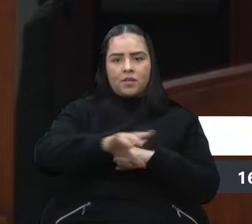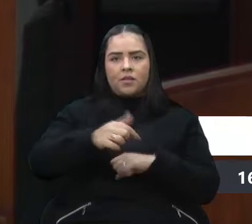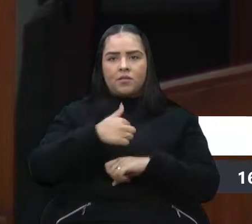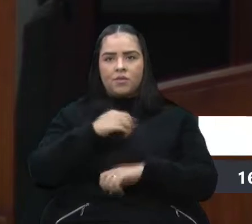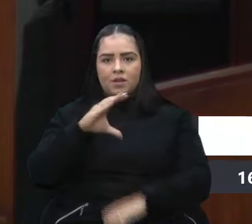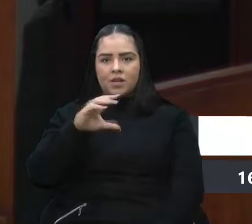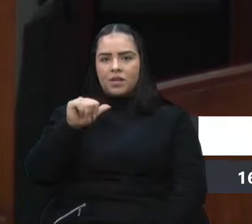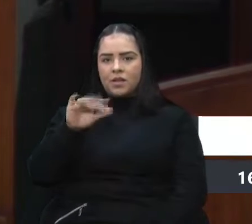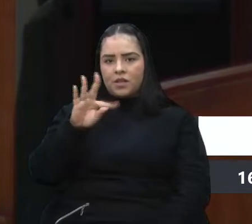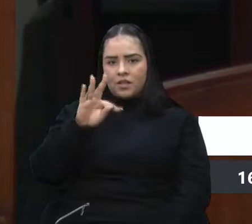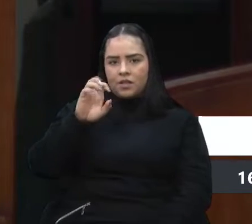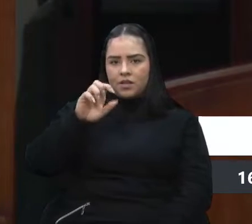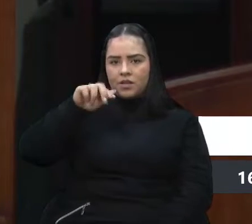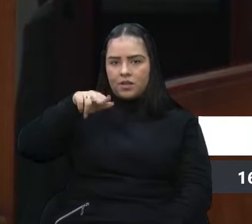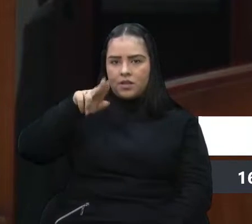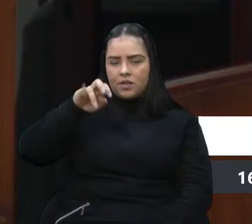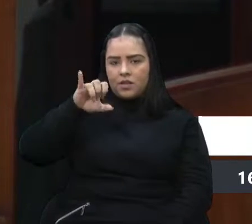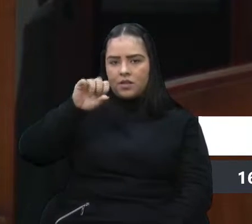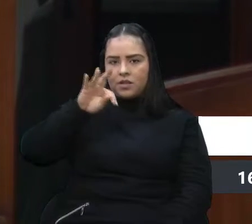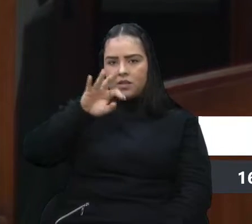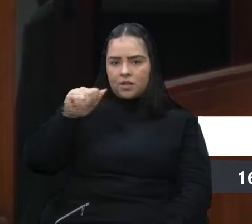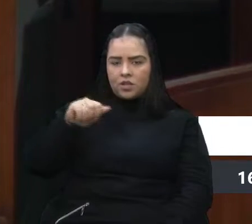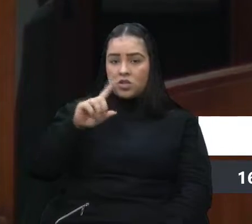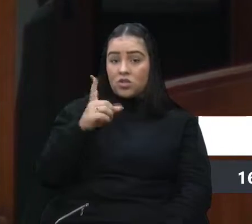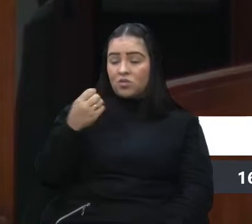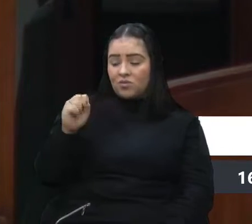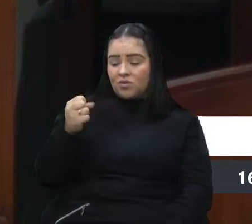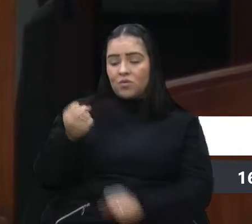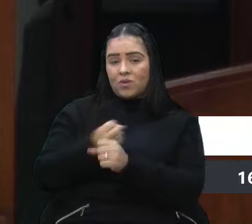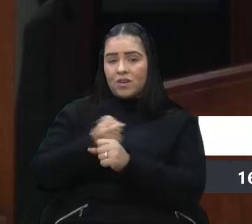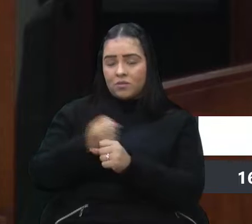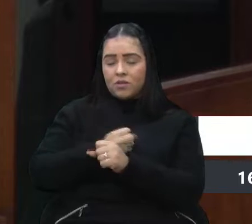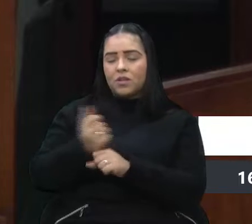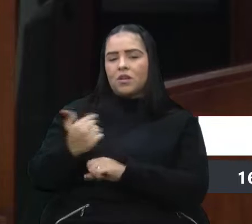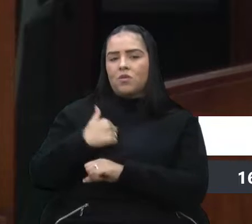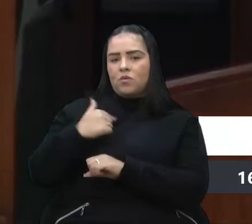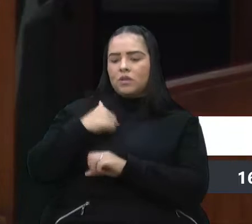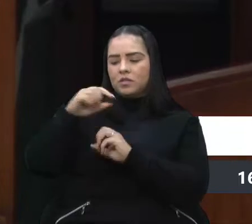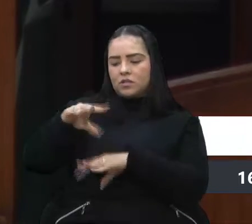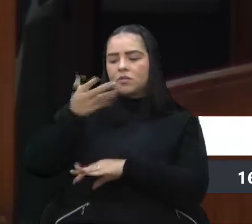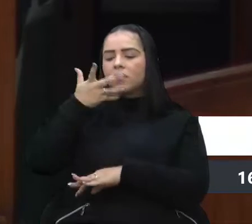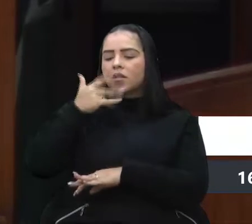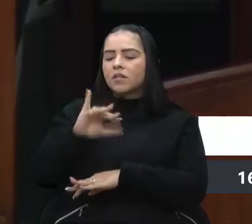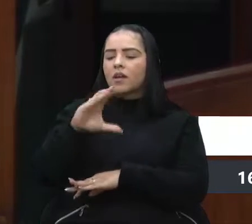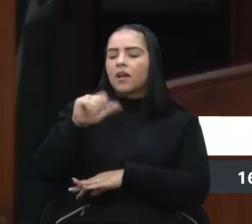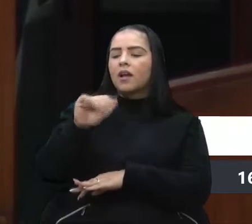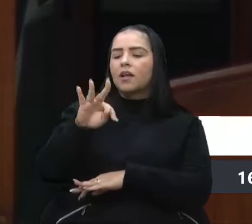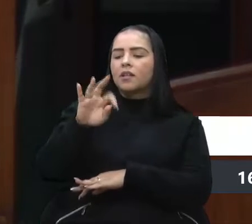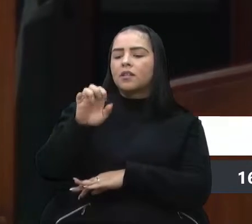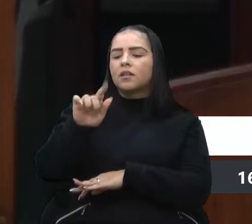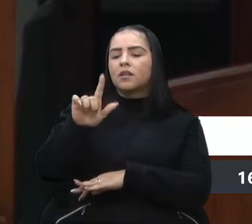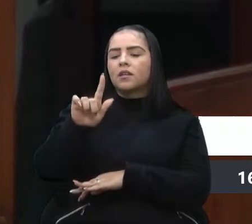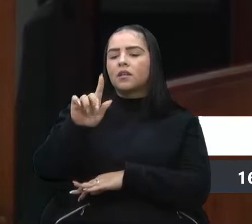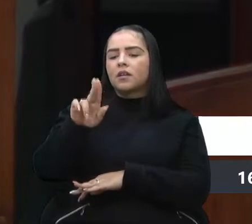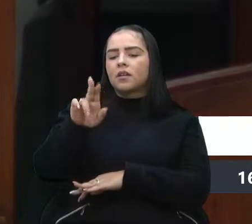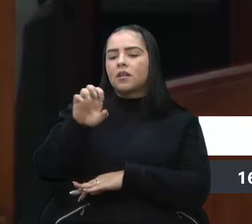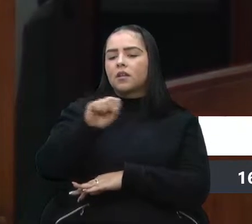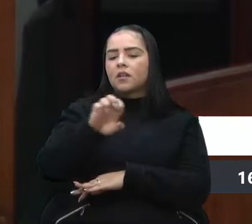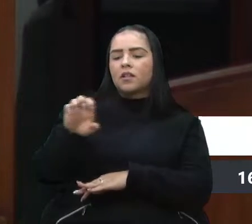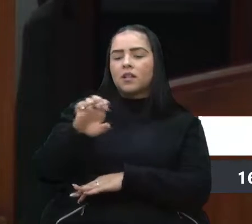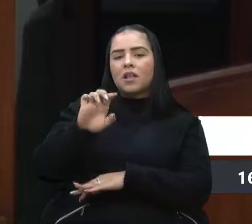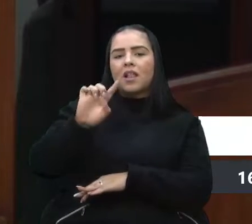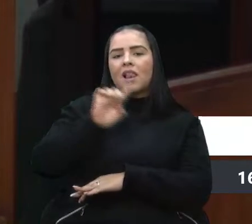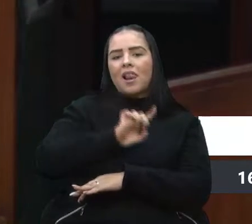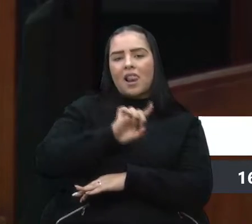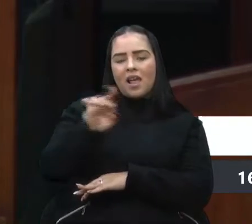Faz 18 anos que ministro aula de catequese para a Crisma, lá no Salão da Comunidade Menino de Deus, no bairro Serrano. Todas as